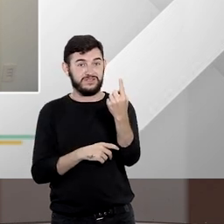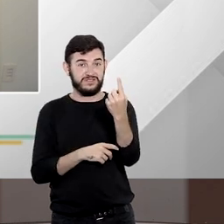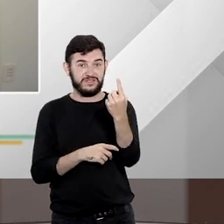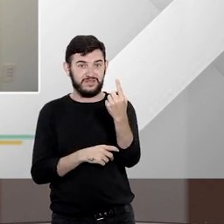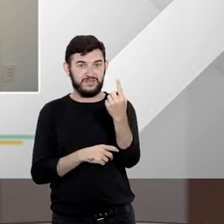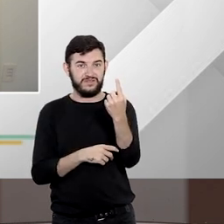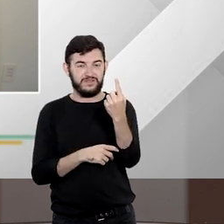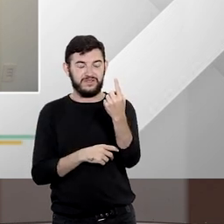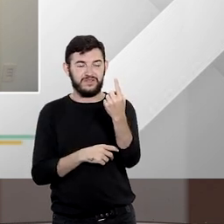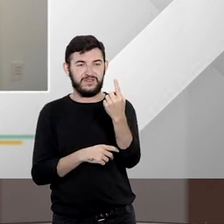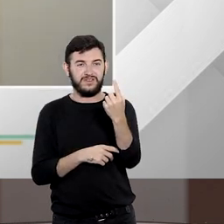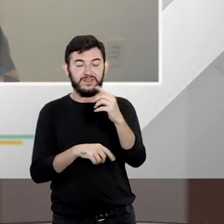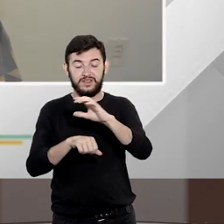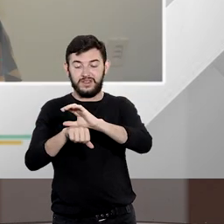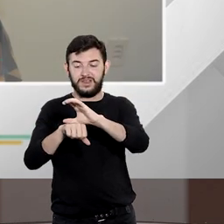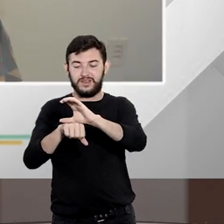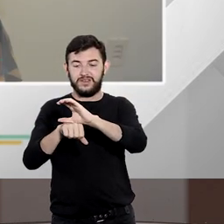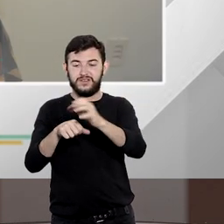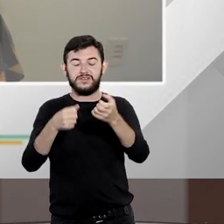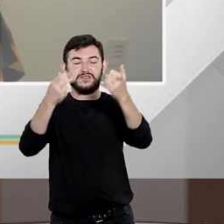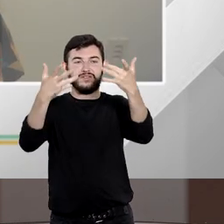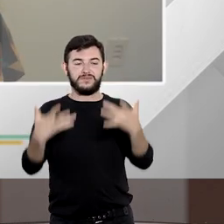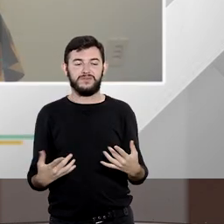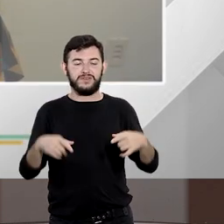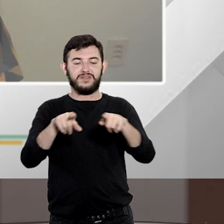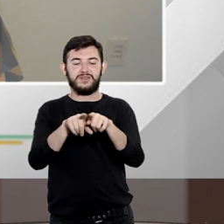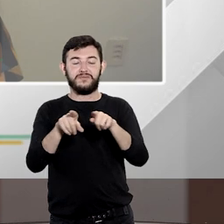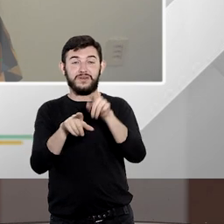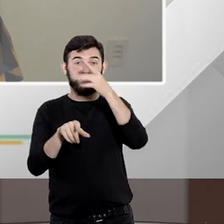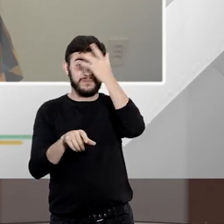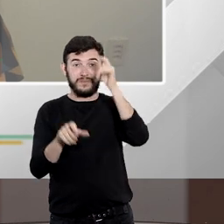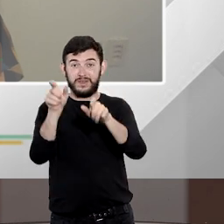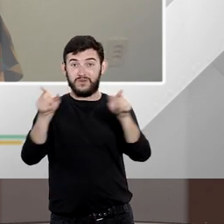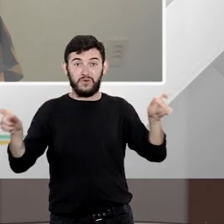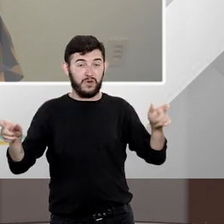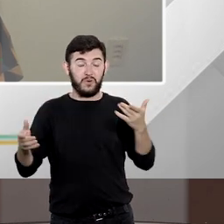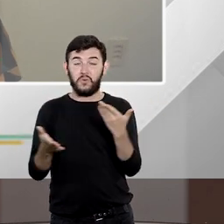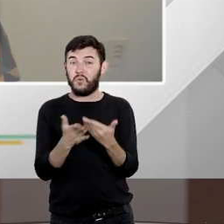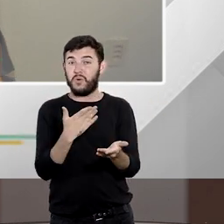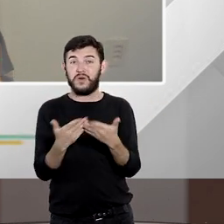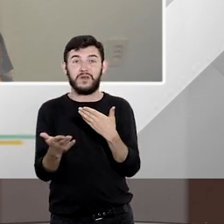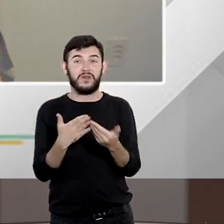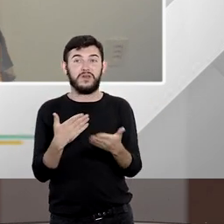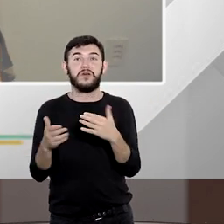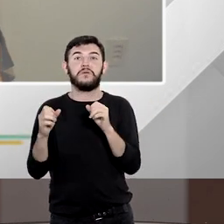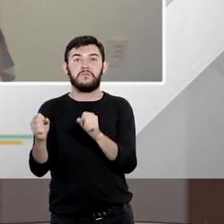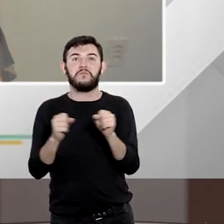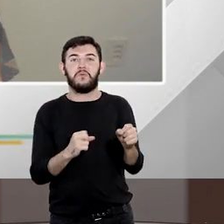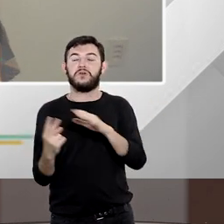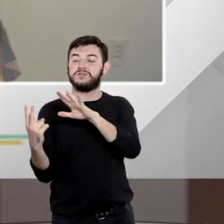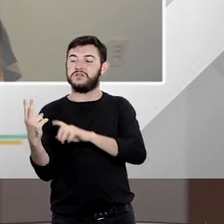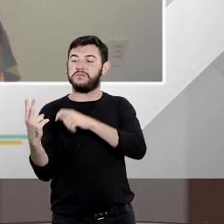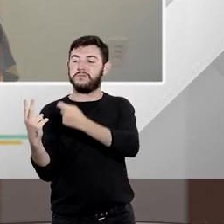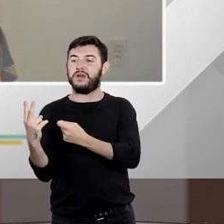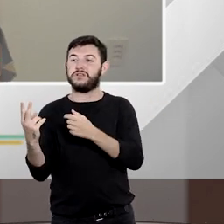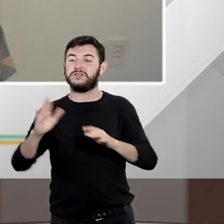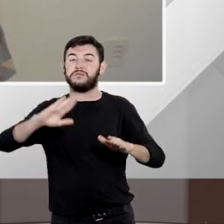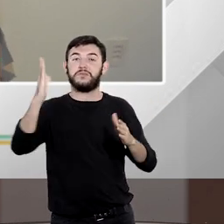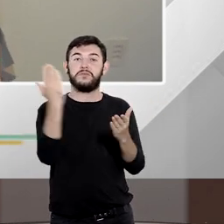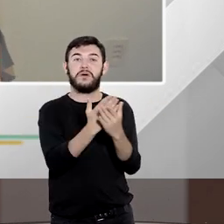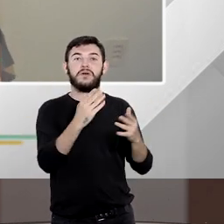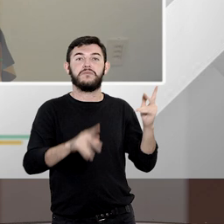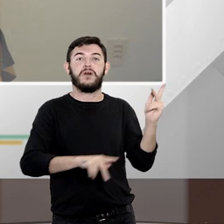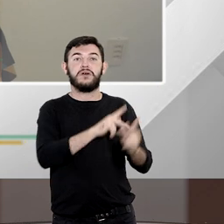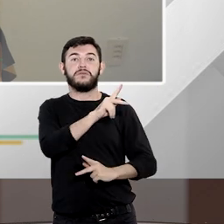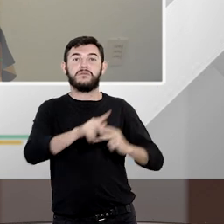própria na própria constituição que diz que qualquer cidadão qualquer cidadão será parte legítima para para ajuizamento da ação